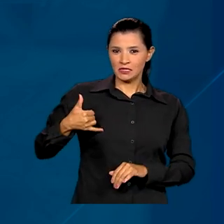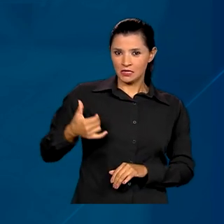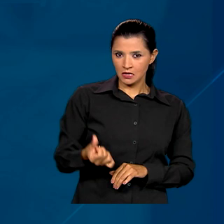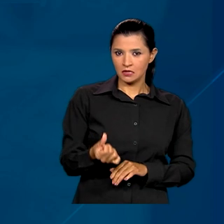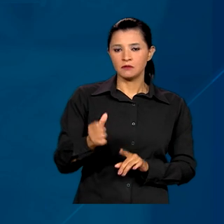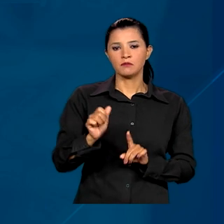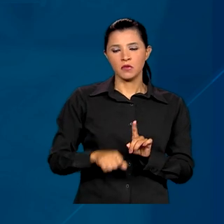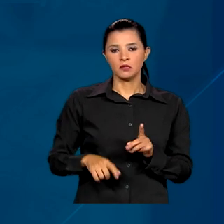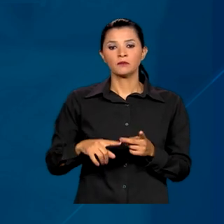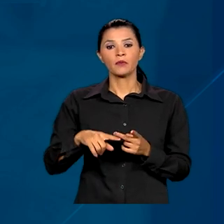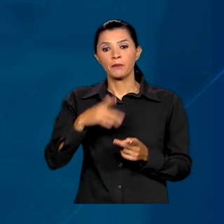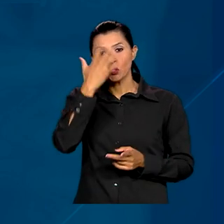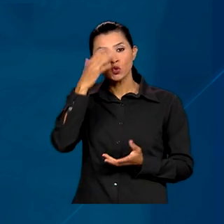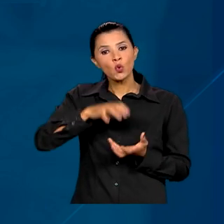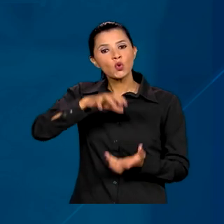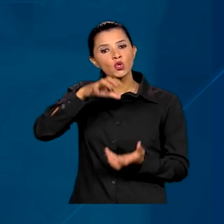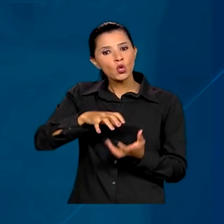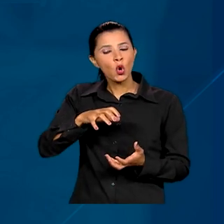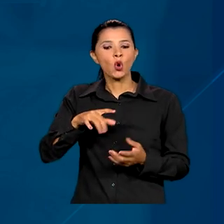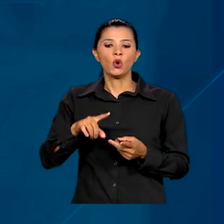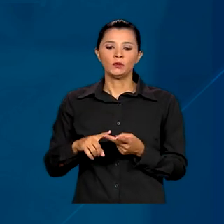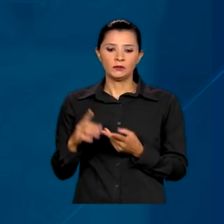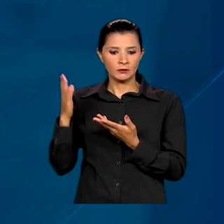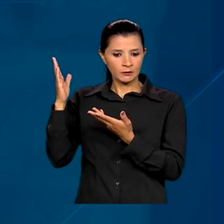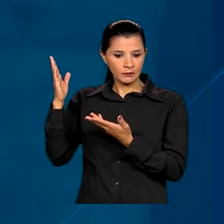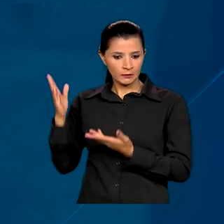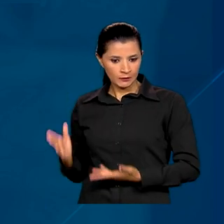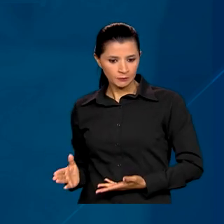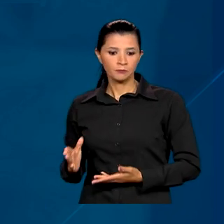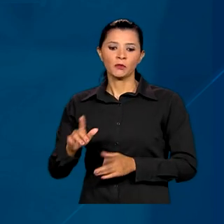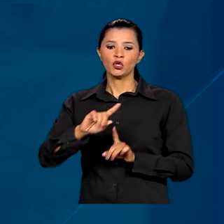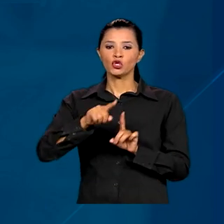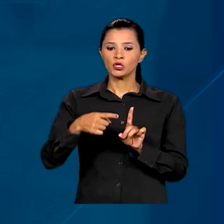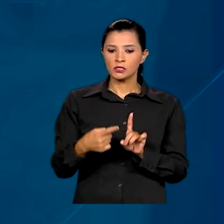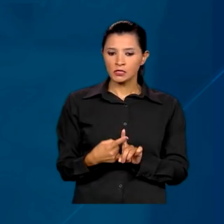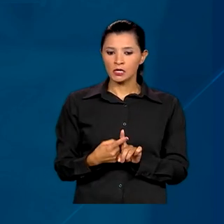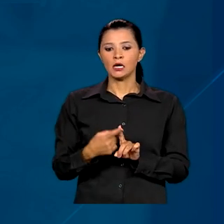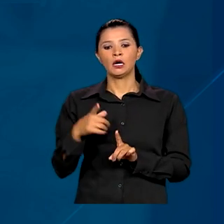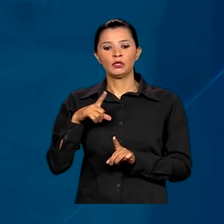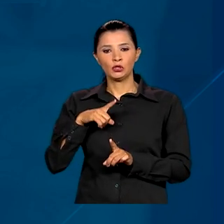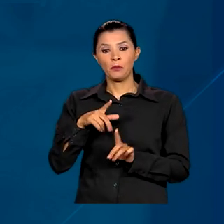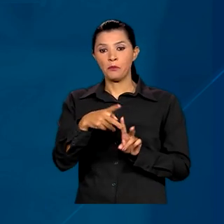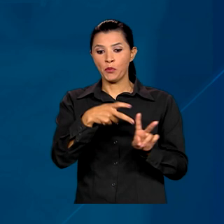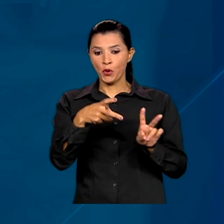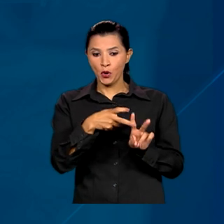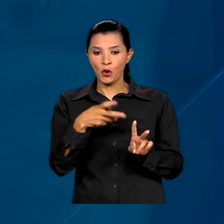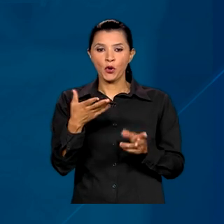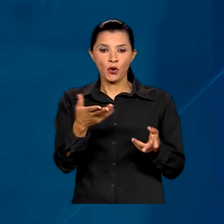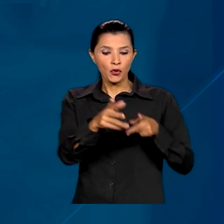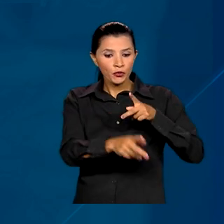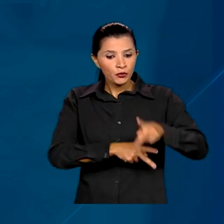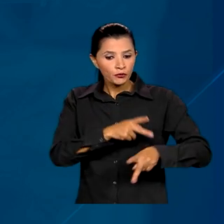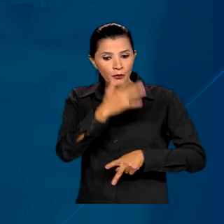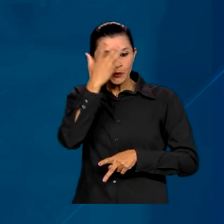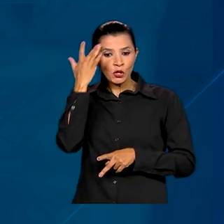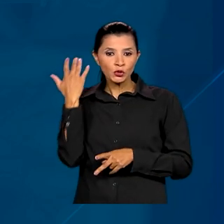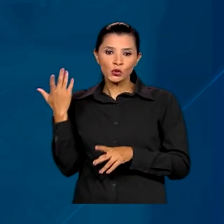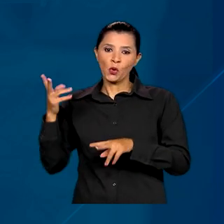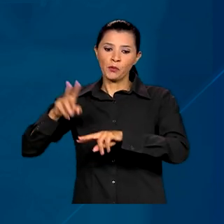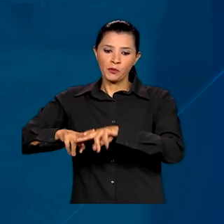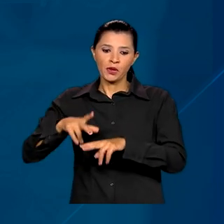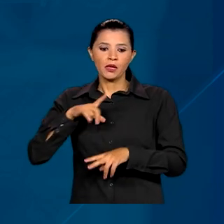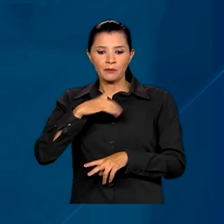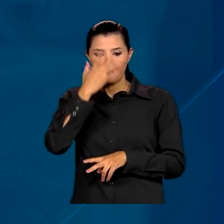idosos com 60 anos ou mais, gestantes, puérperas, povos indígenas, população privada de liberdade, pessoas com deficiência